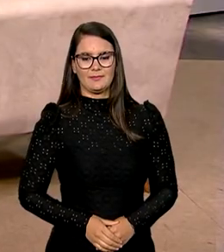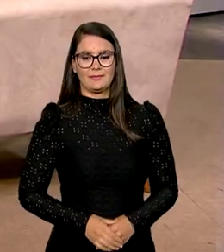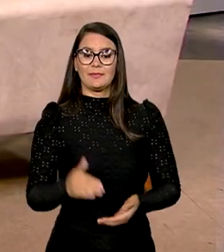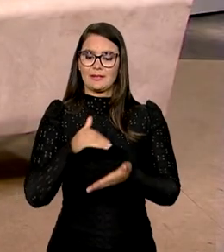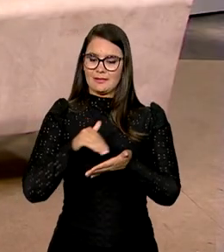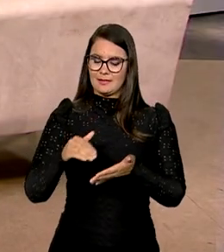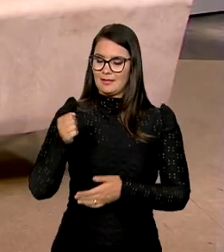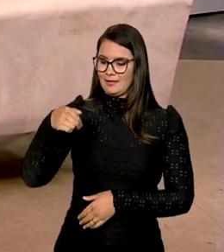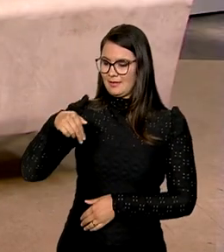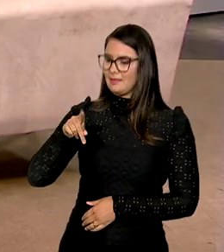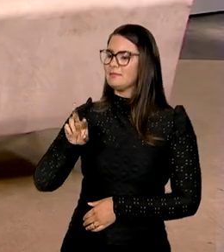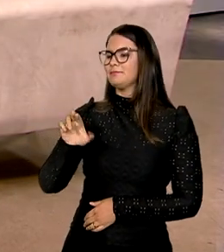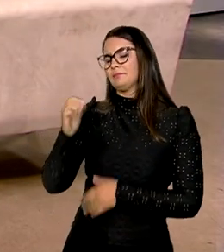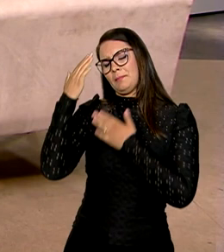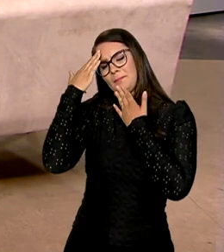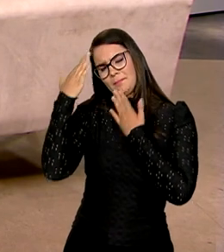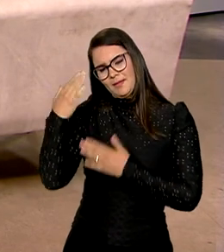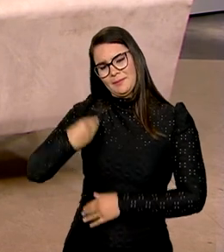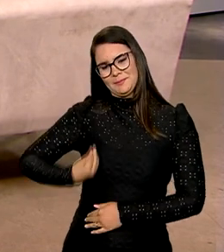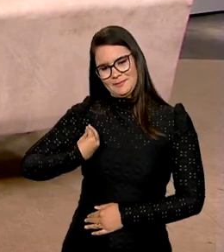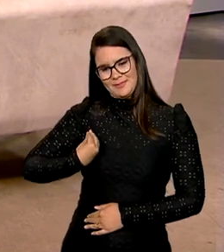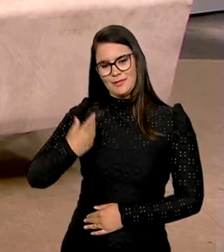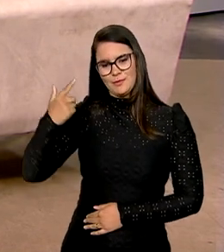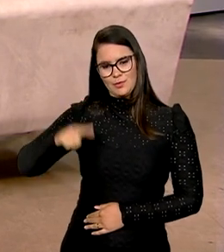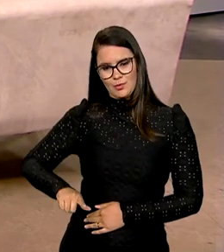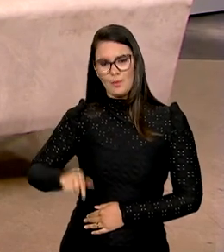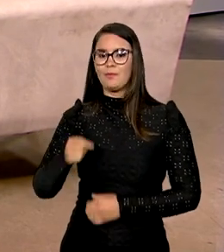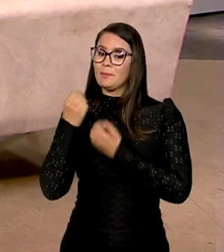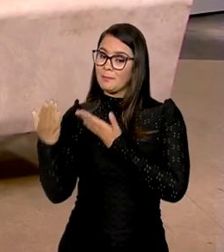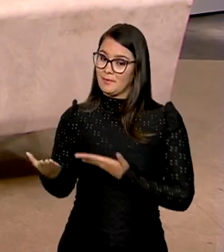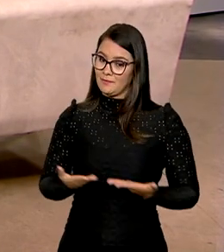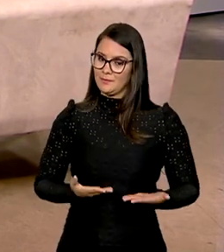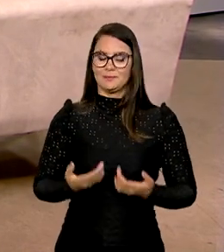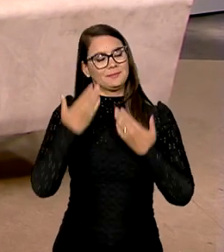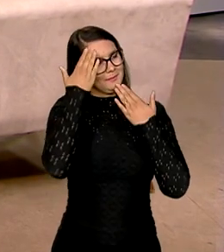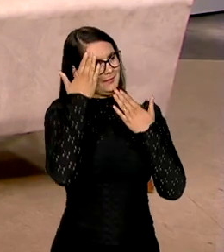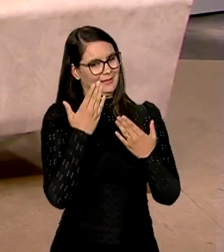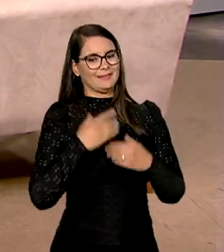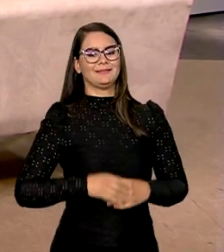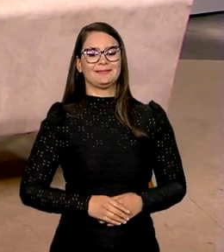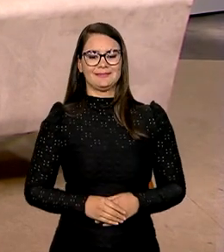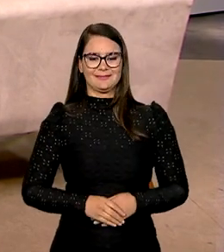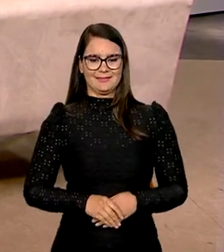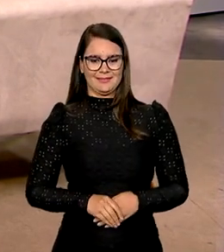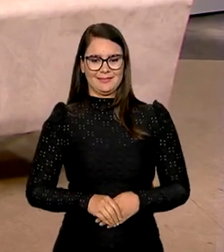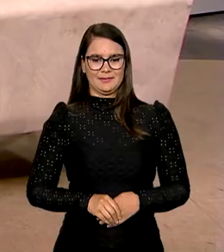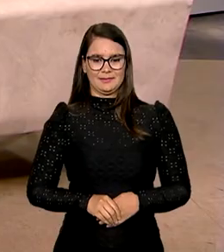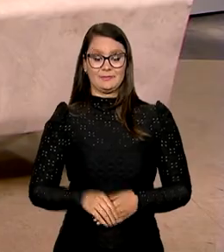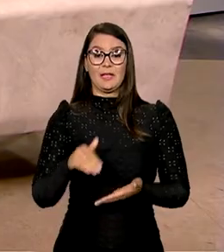Secretário André Ceciliano, muito obrigado pela sua presença mais uma vez no Brasil em Dia. Seja bem-vindo. Obrigado, Roberto. Eu que agradeço.